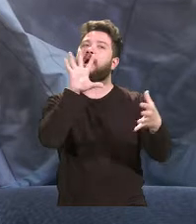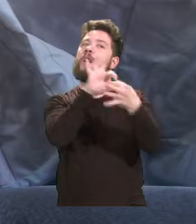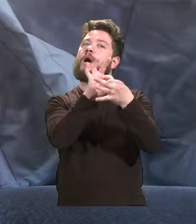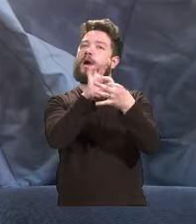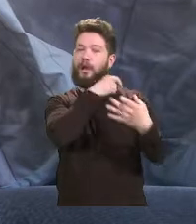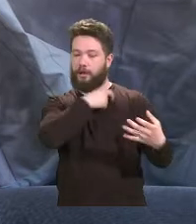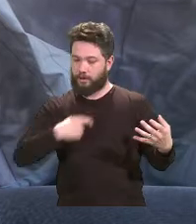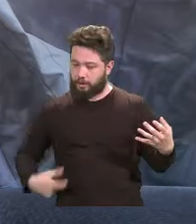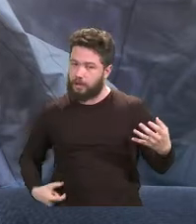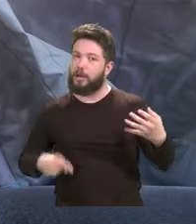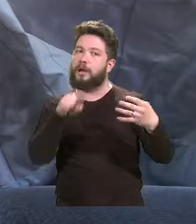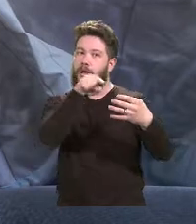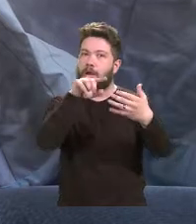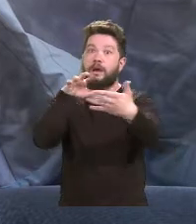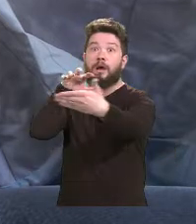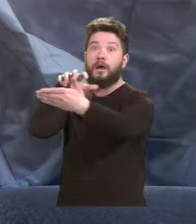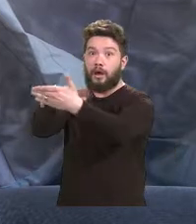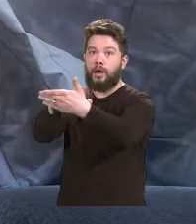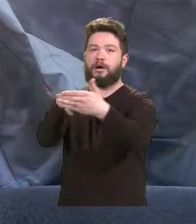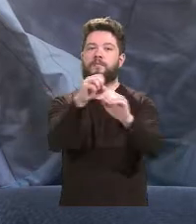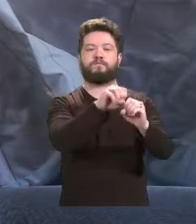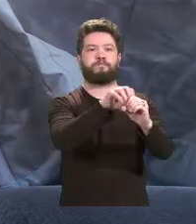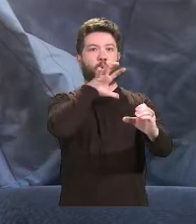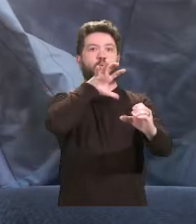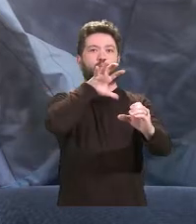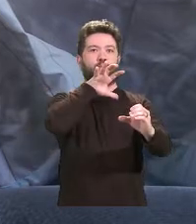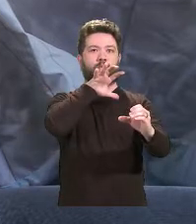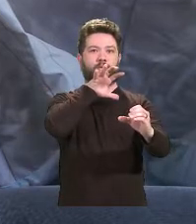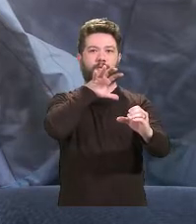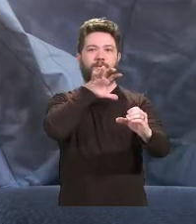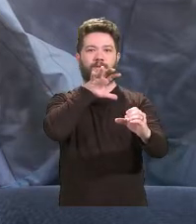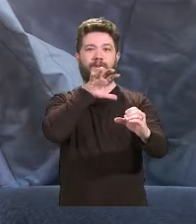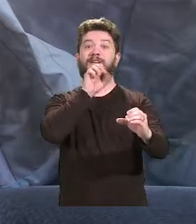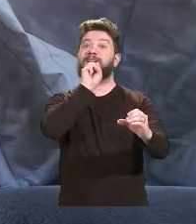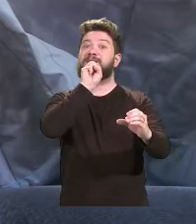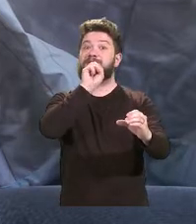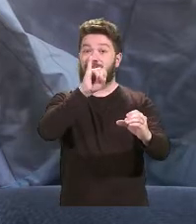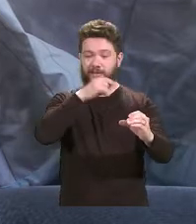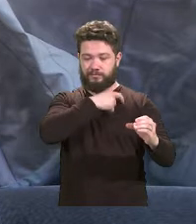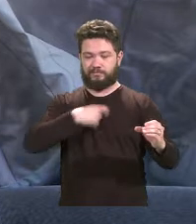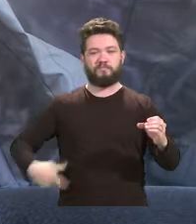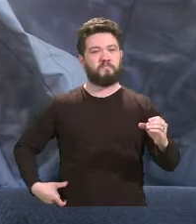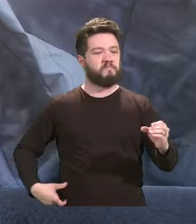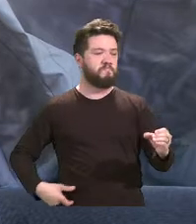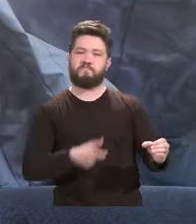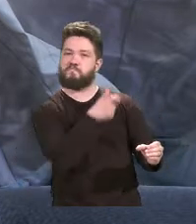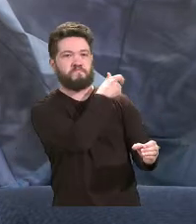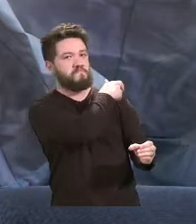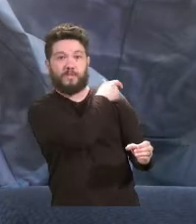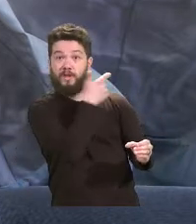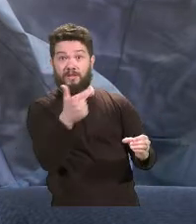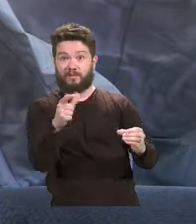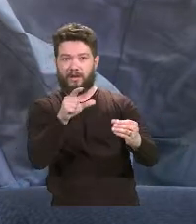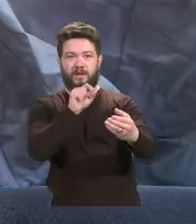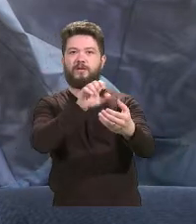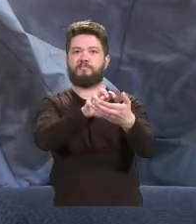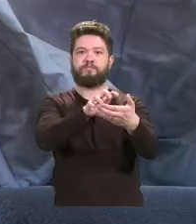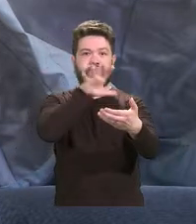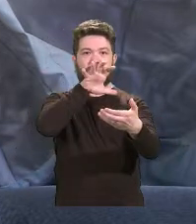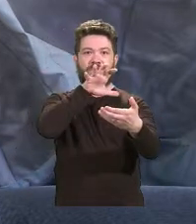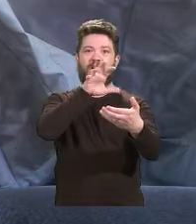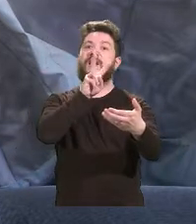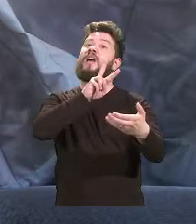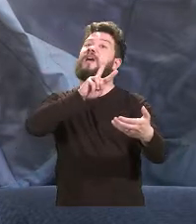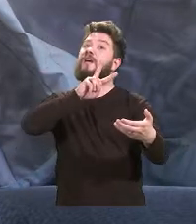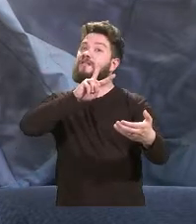esteja de cinto. Se a pessoa está sem cinto, o airbag não pode protegê-la e irá só